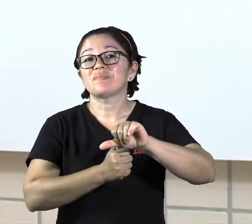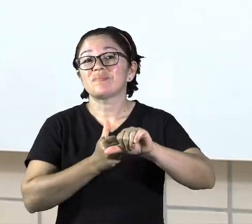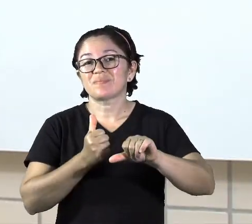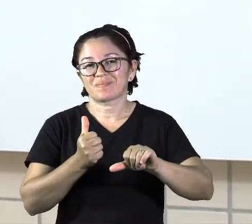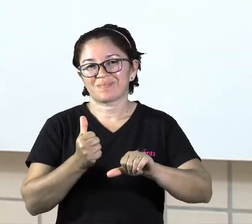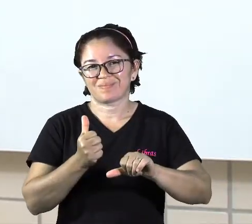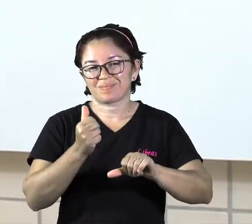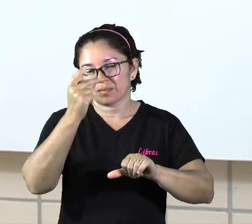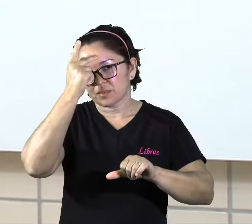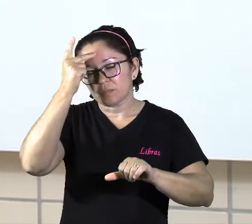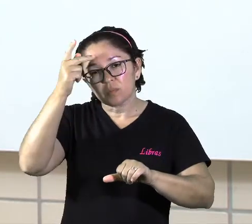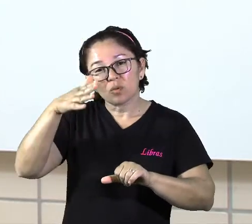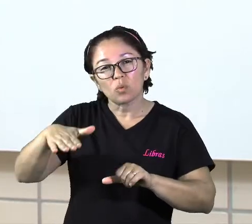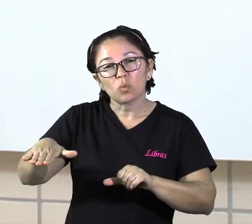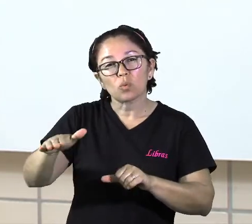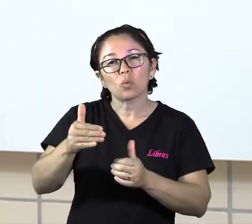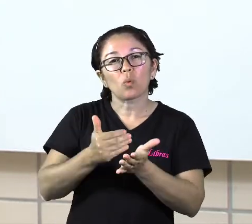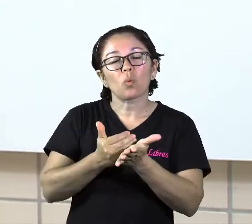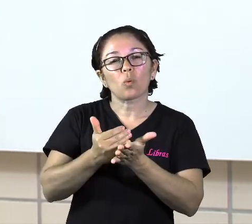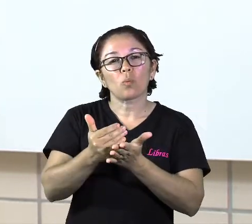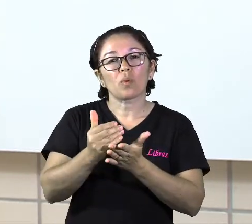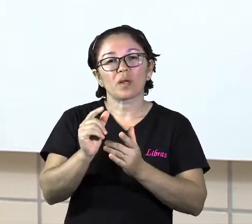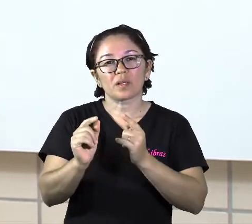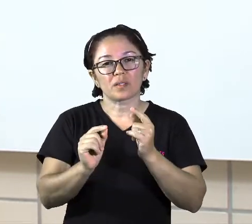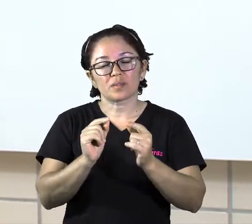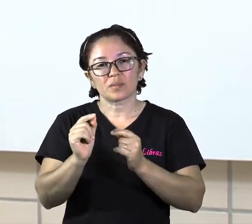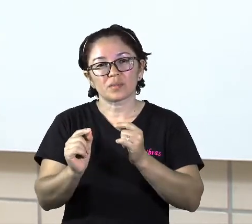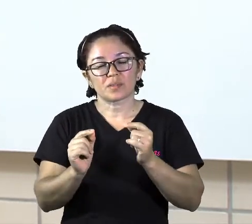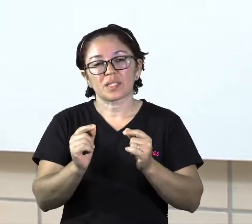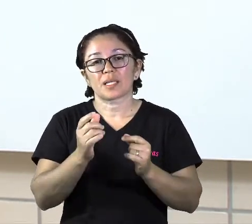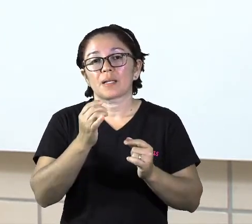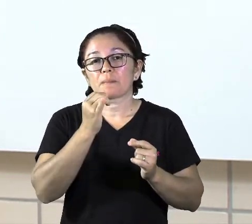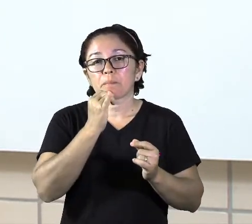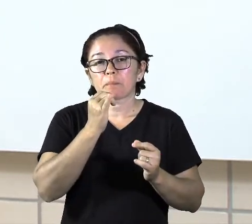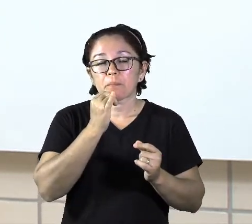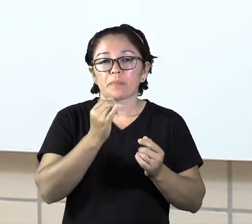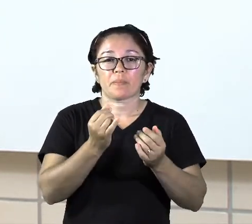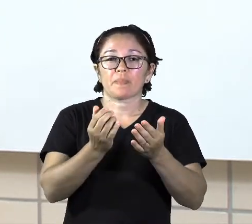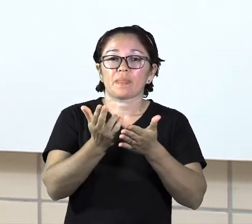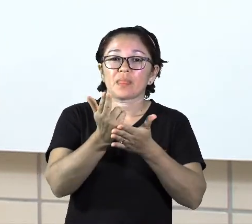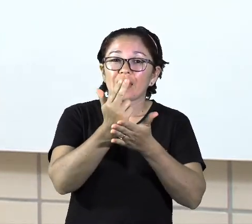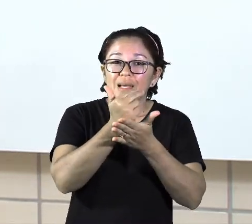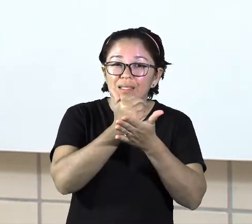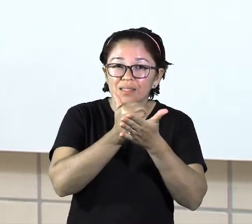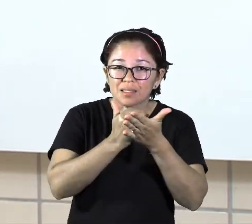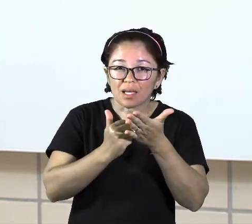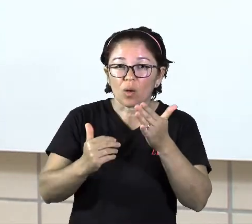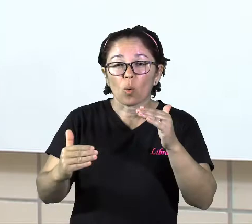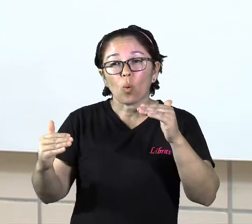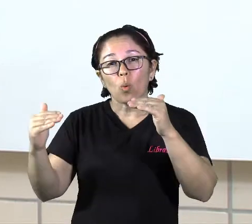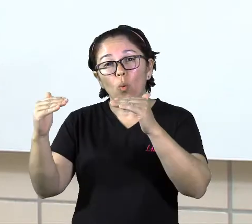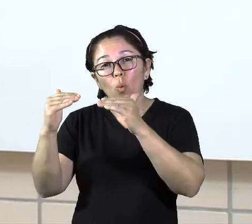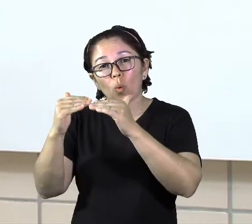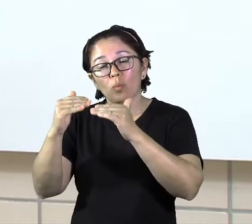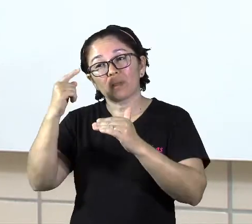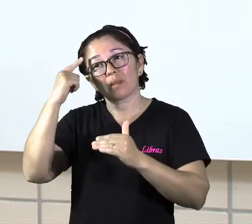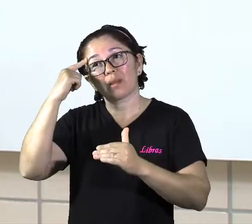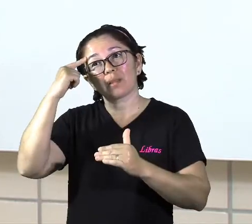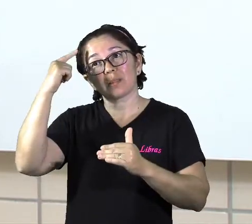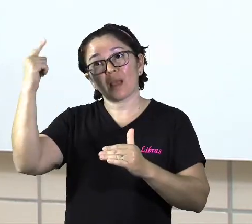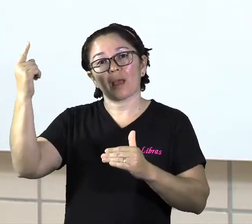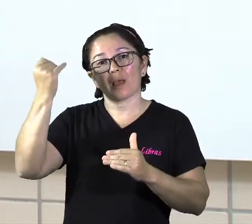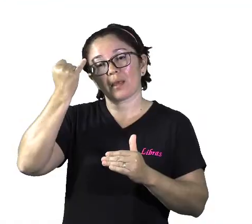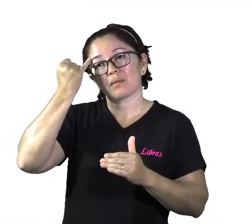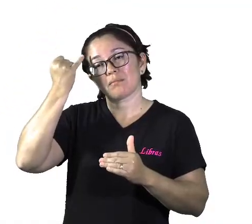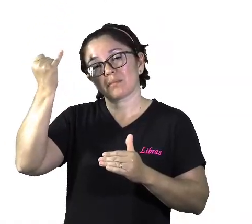a utilizar os desenhos para representar também ideias e sentimentos. E foi aí que surgiu,